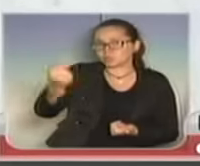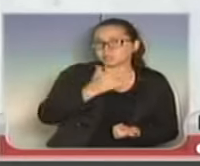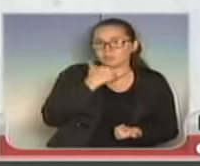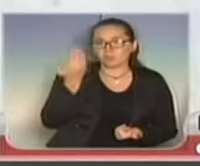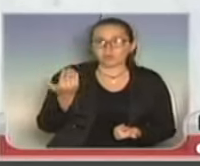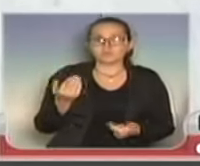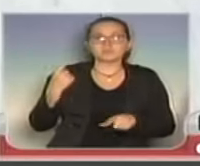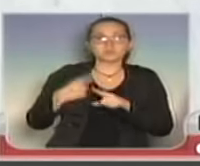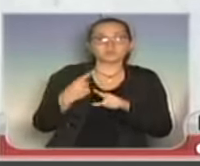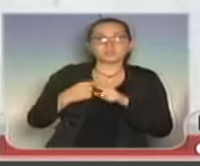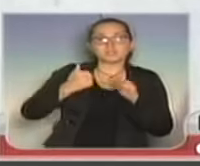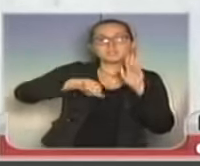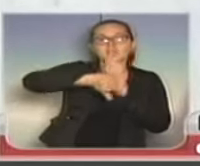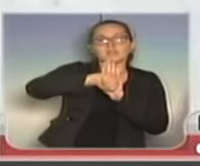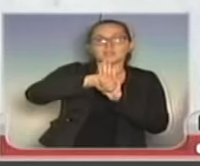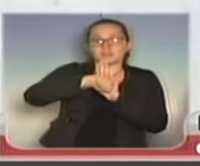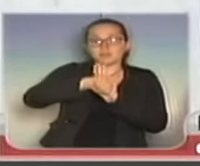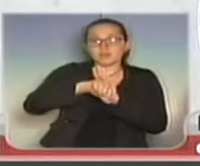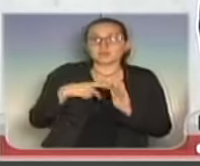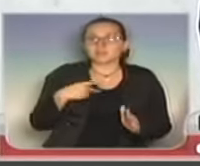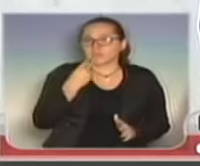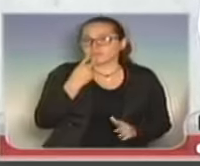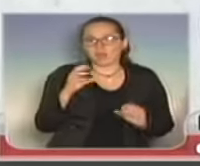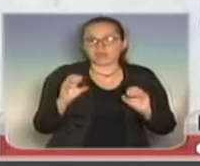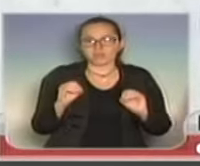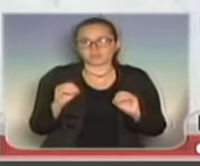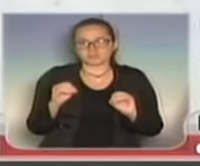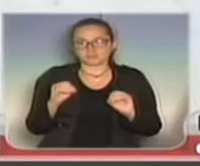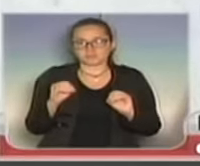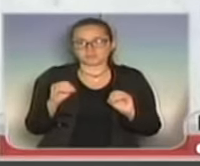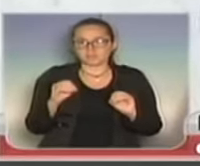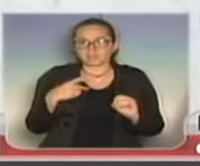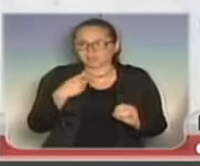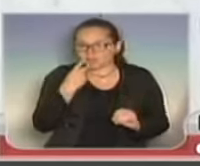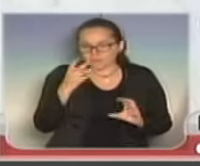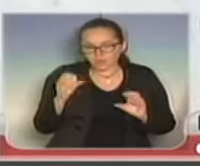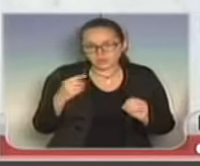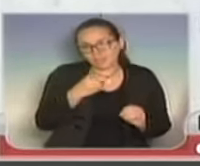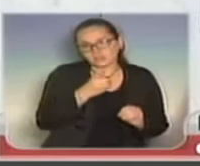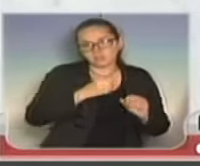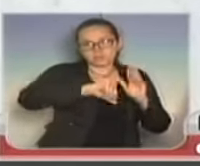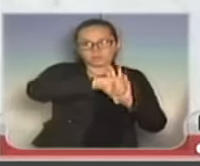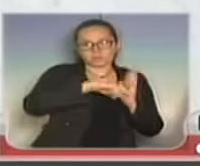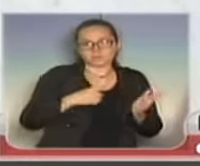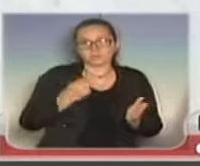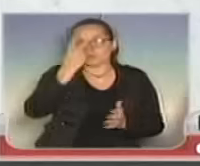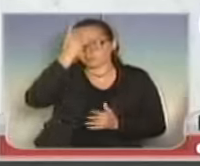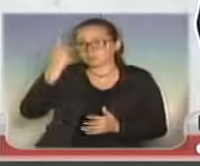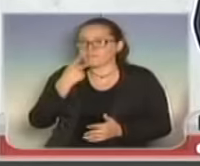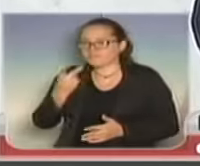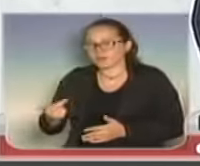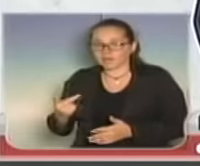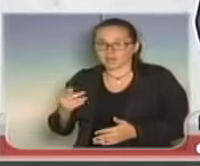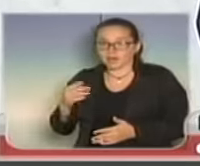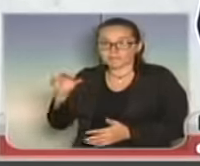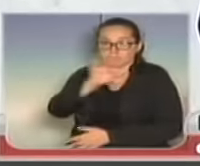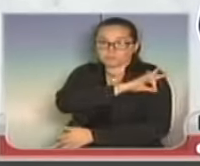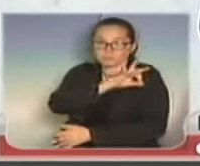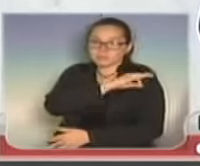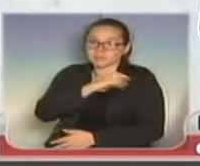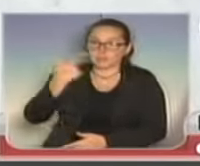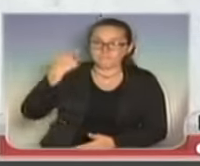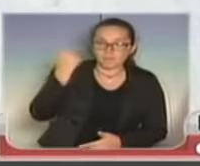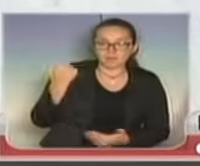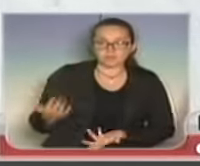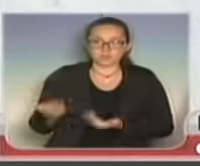país por criminosos e ninguém combate esse crime. Ninguém fala dos criminosos. Quando a polícia mata um jovem, não sei se foi falha ou